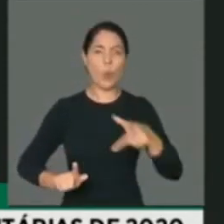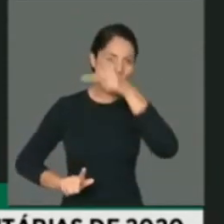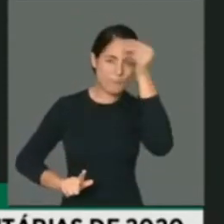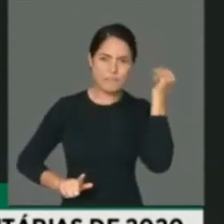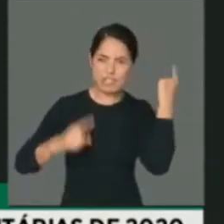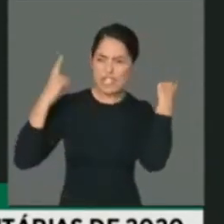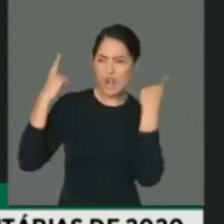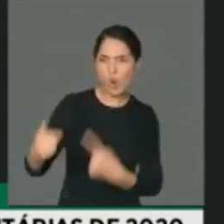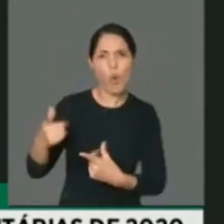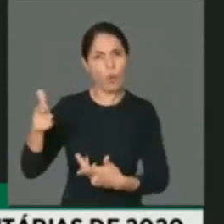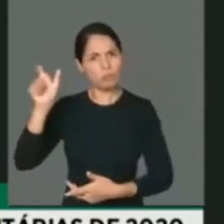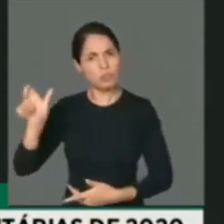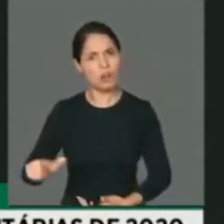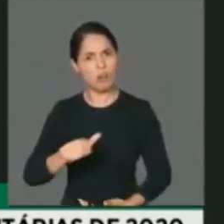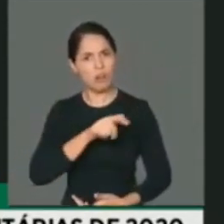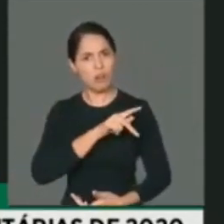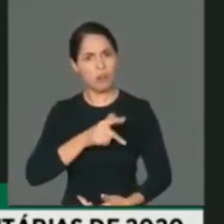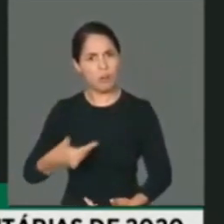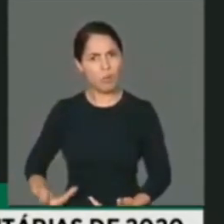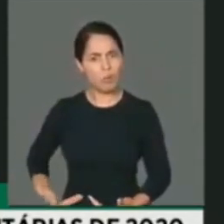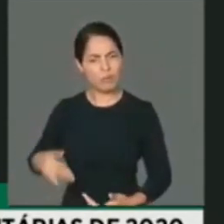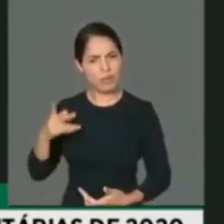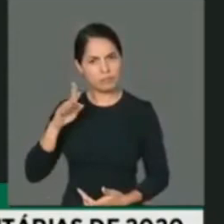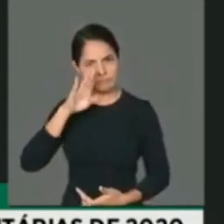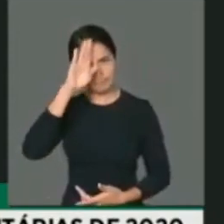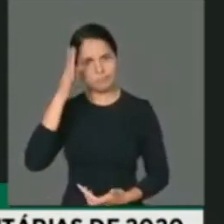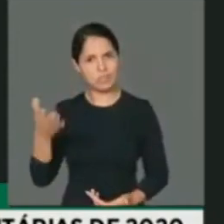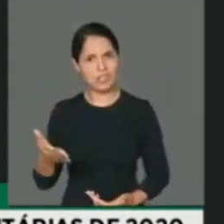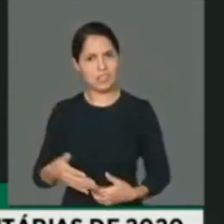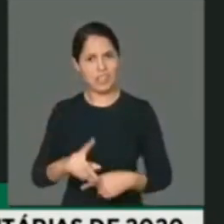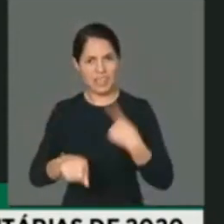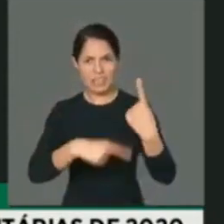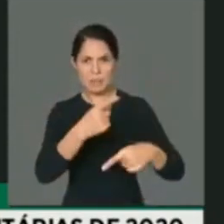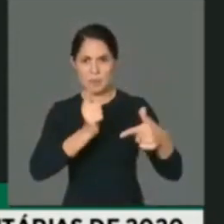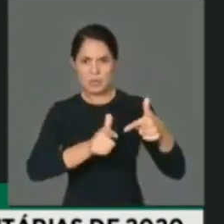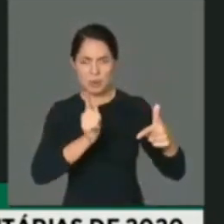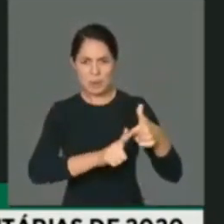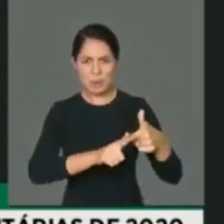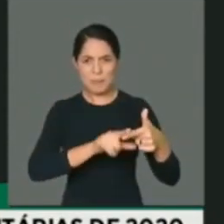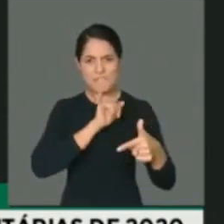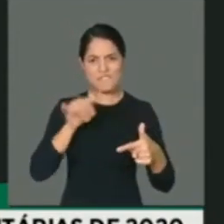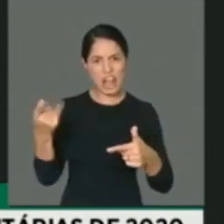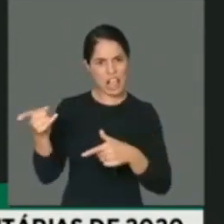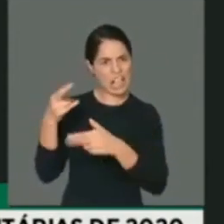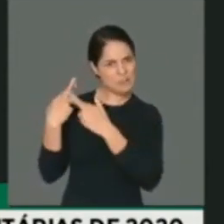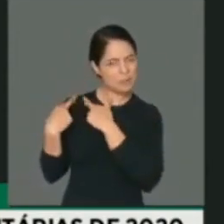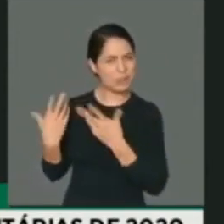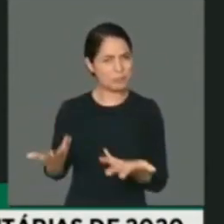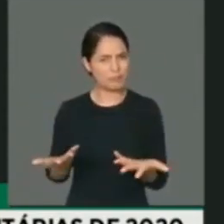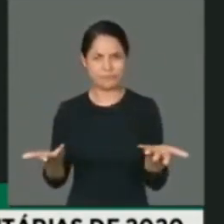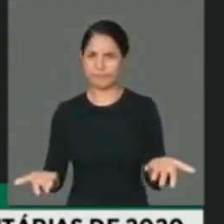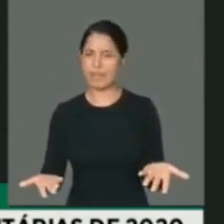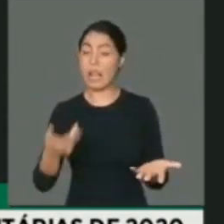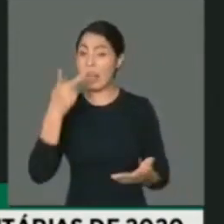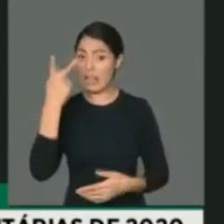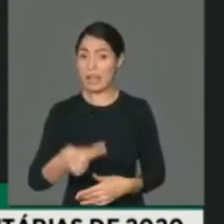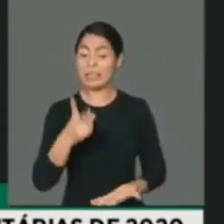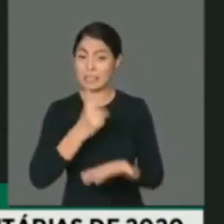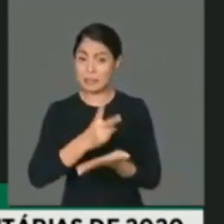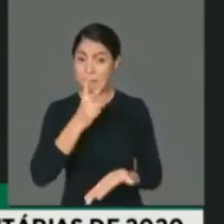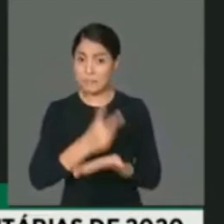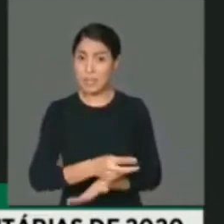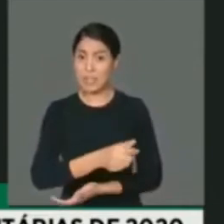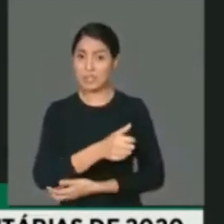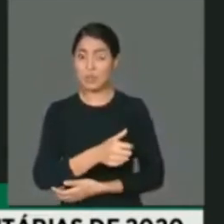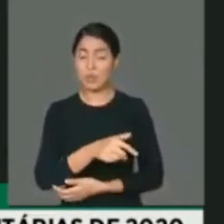econômico do Brasil e depois colocar na conta do governo. Aqui mesmo em Niterói, o prefeito Rodrigo Neves, prefeito que tem a